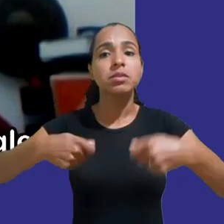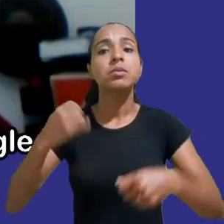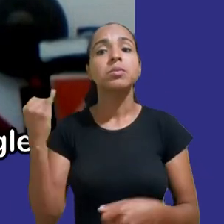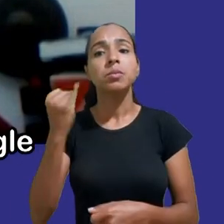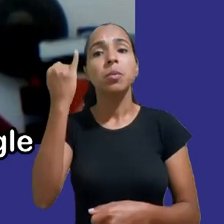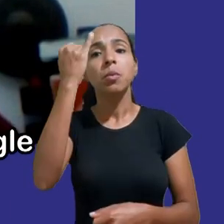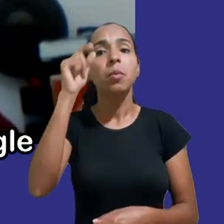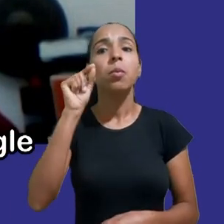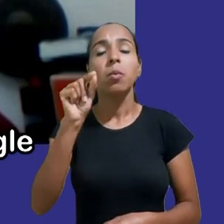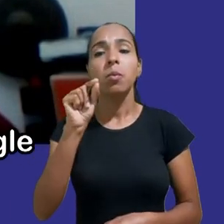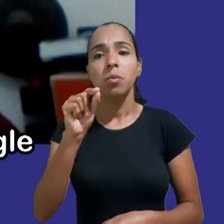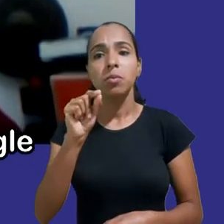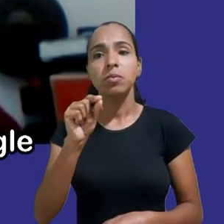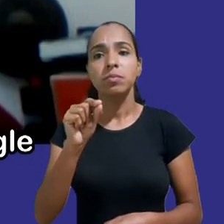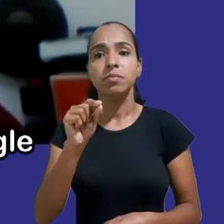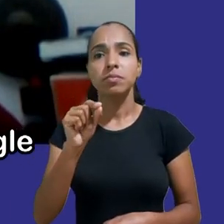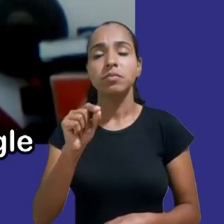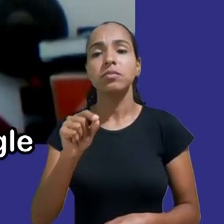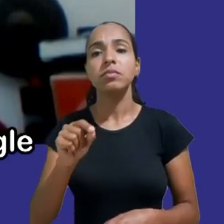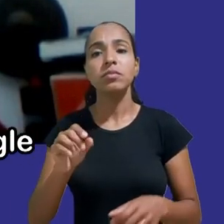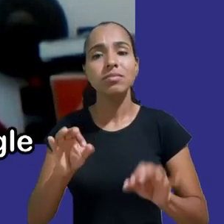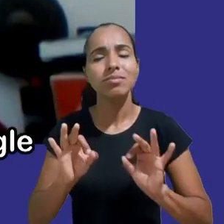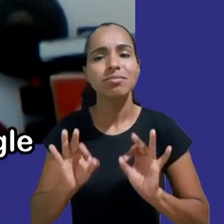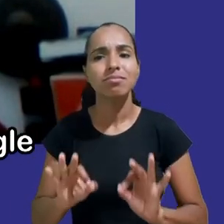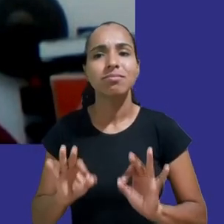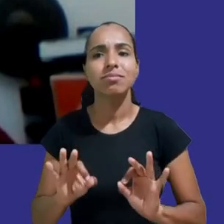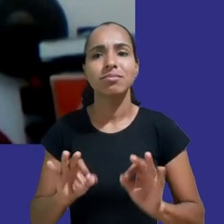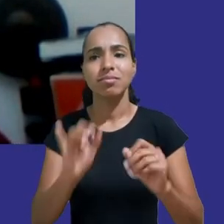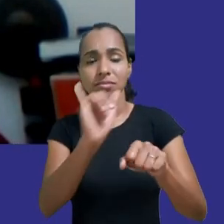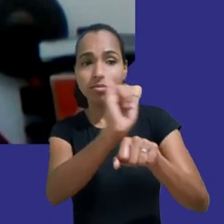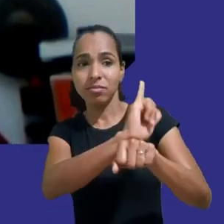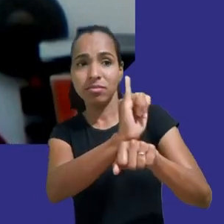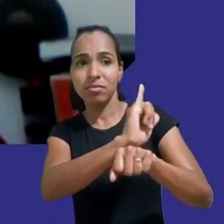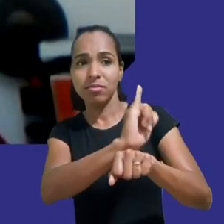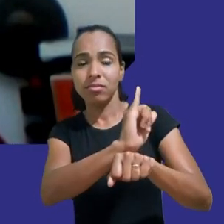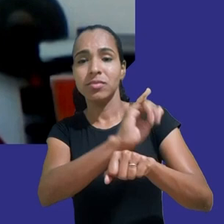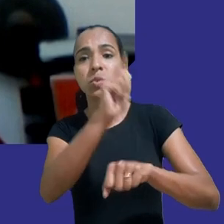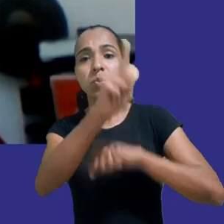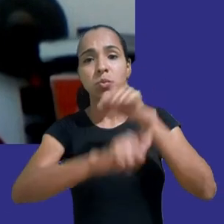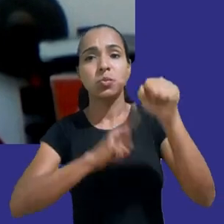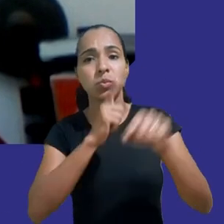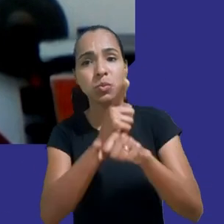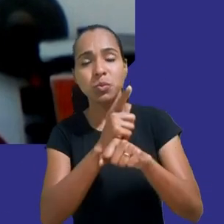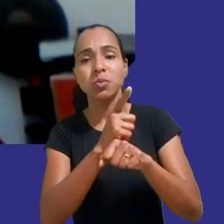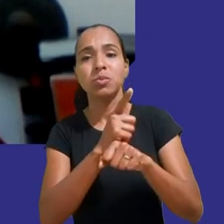mas com certeza o YouTube e a Google não cumprem nenhuma delas atualmente